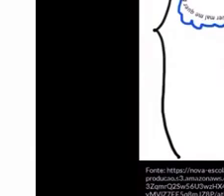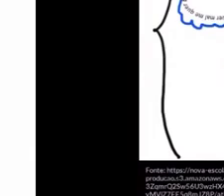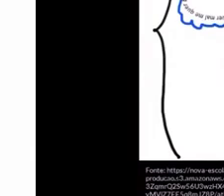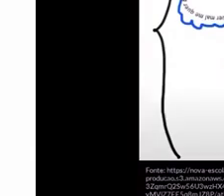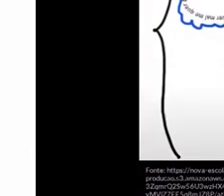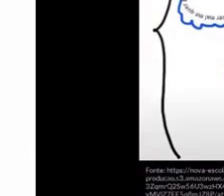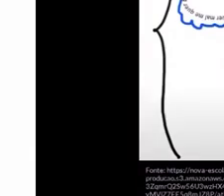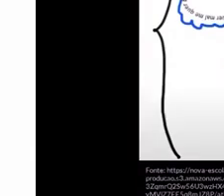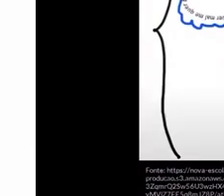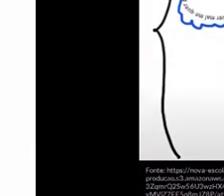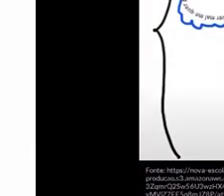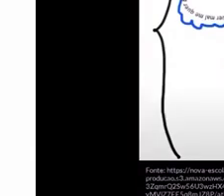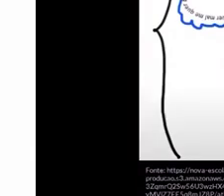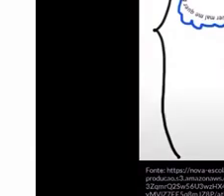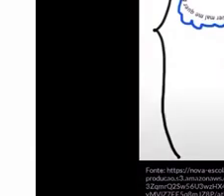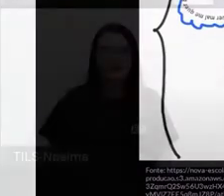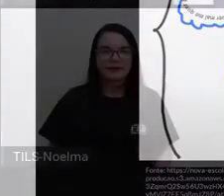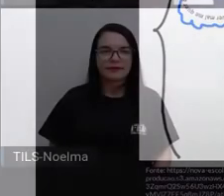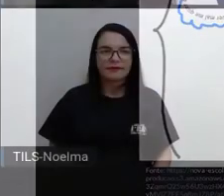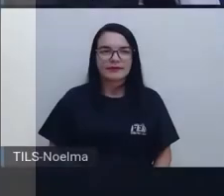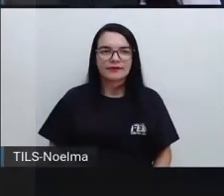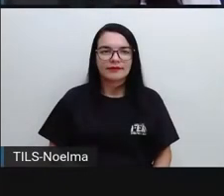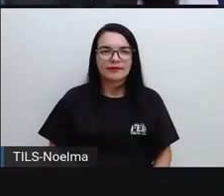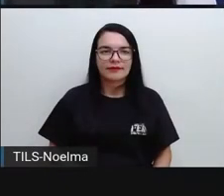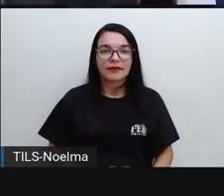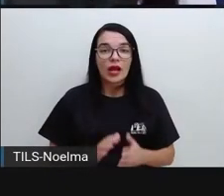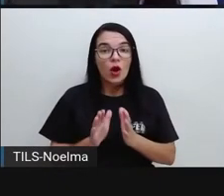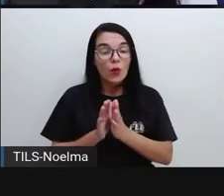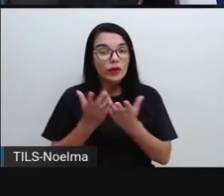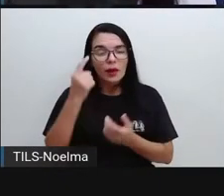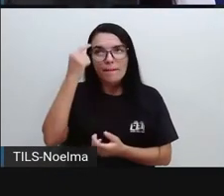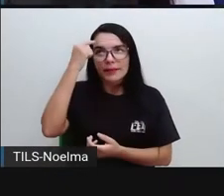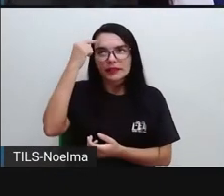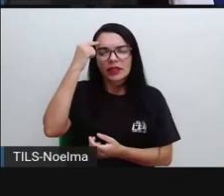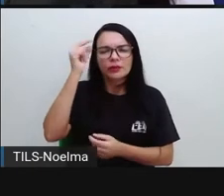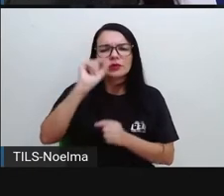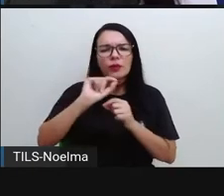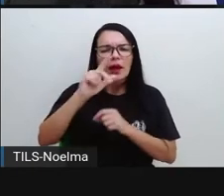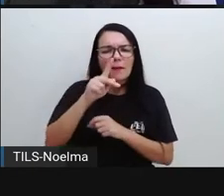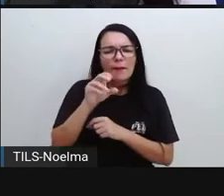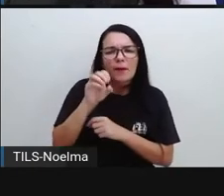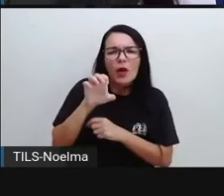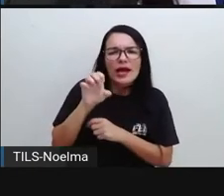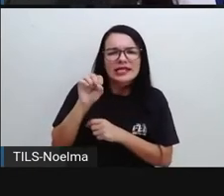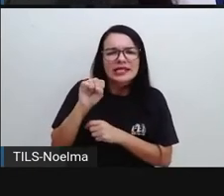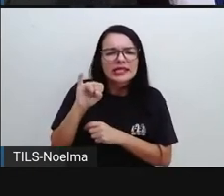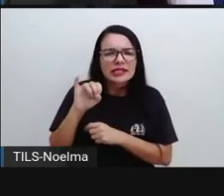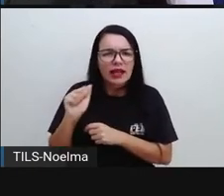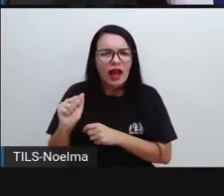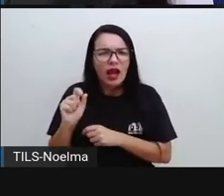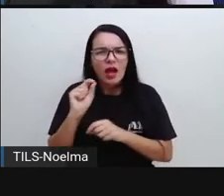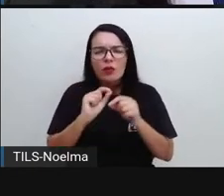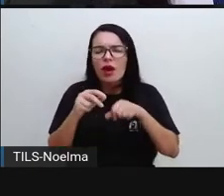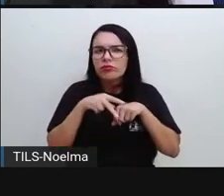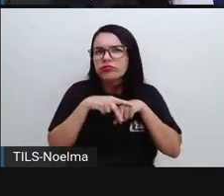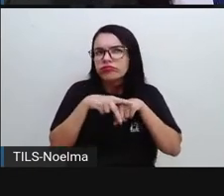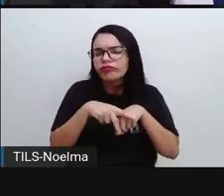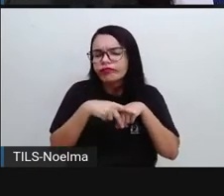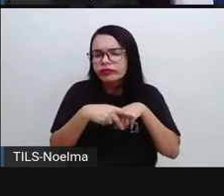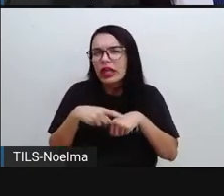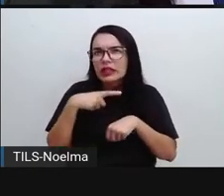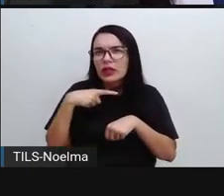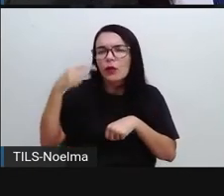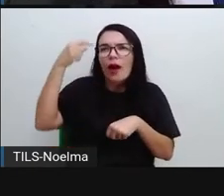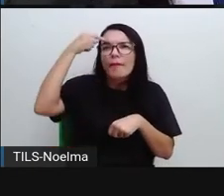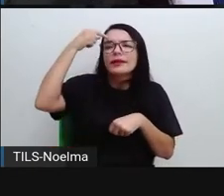e produções e até a próxima! Quando pensamos em poesia, comumente, que vem à